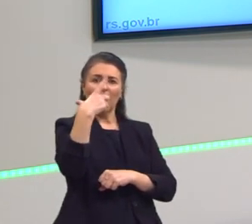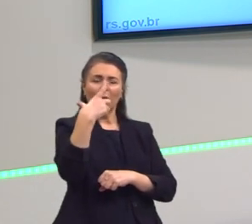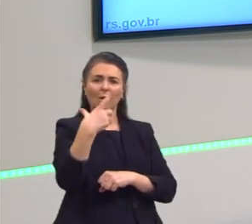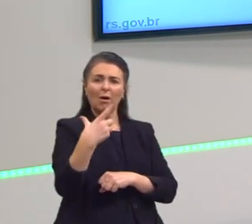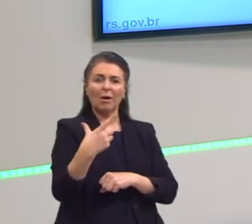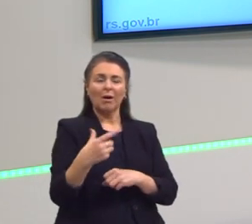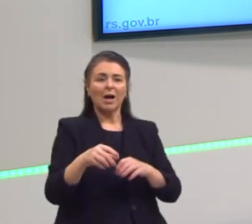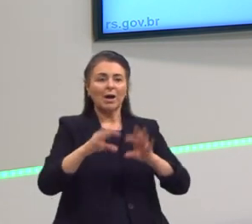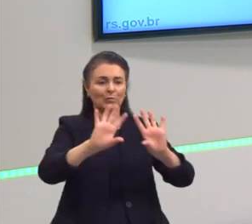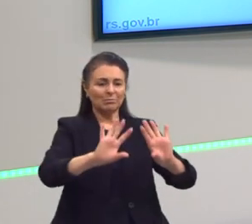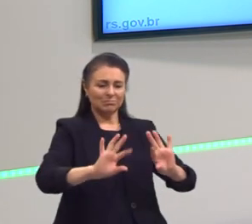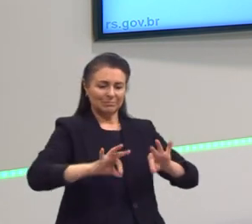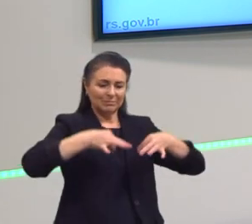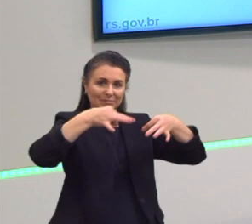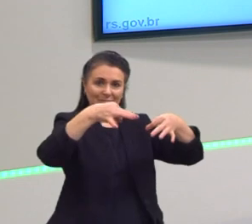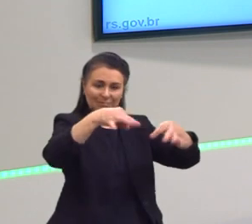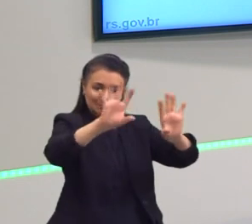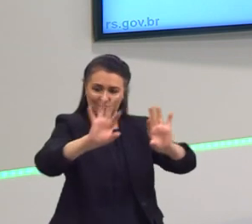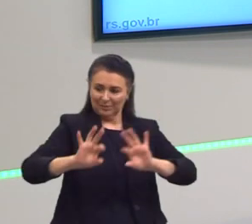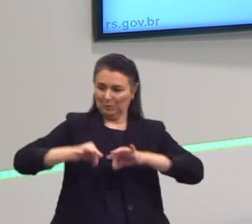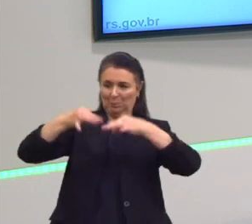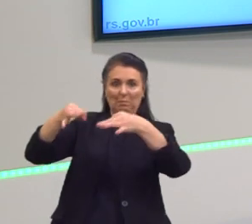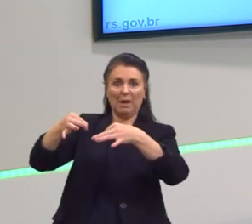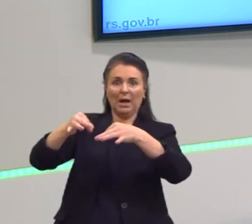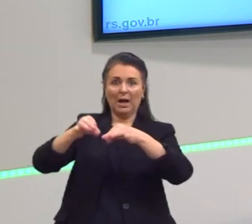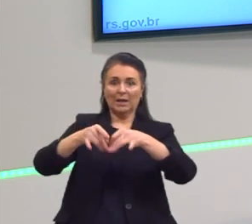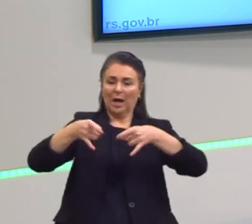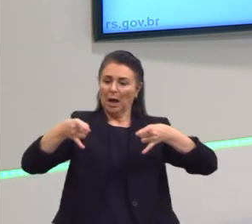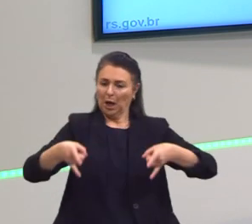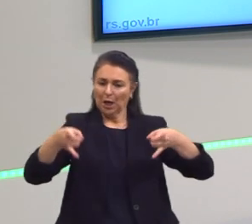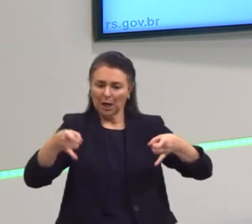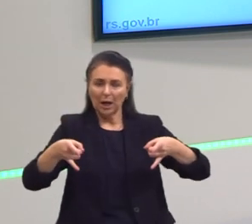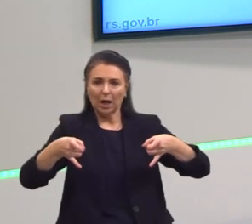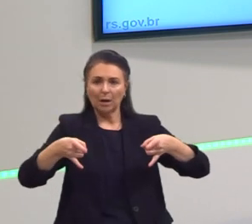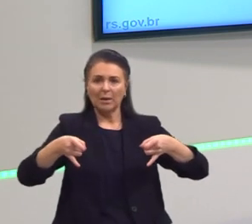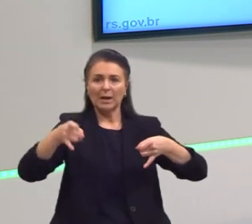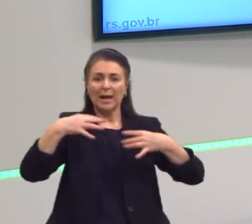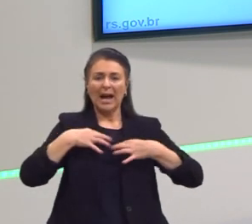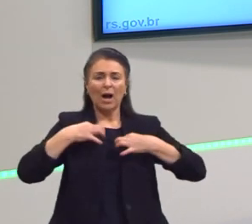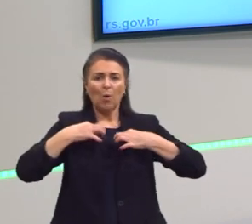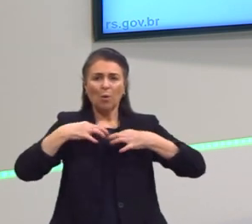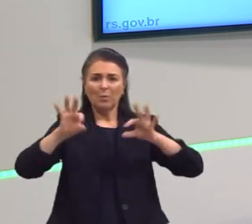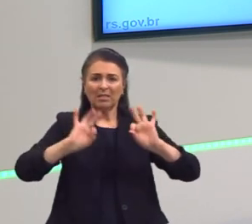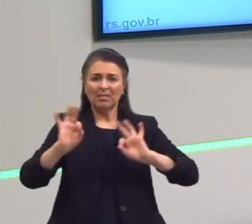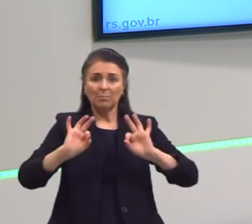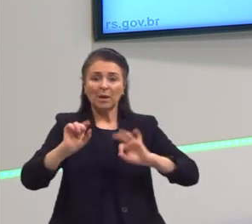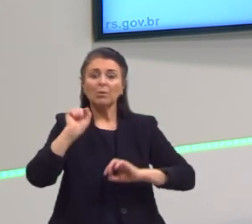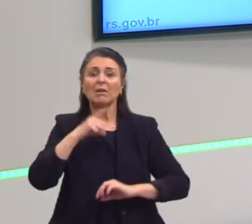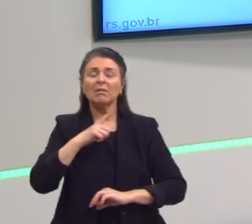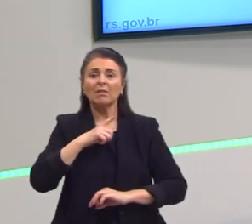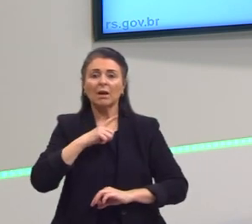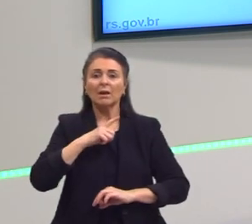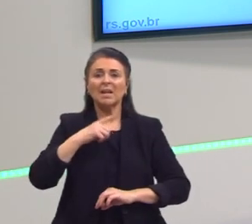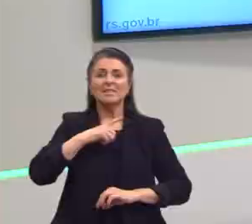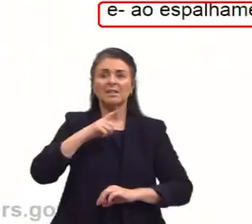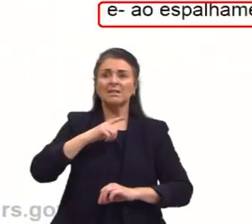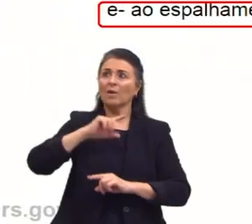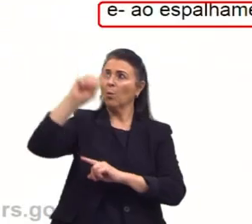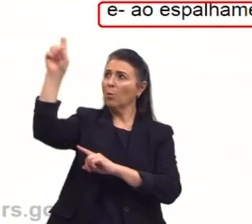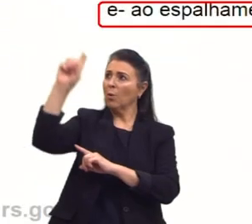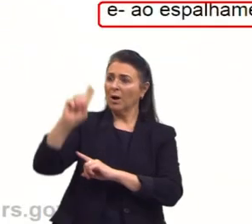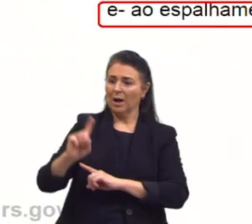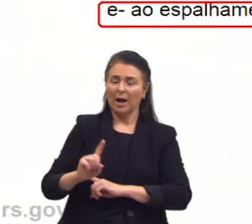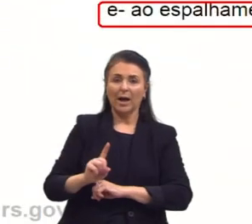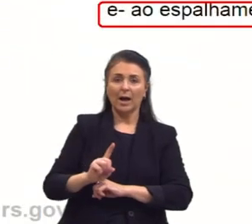vamos estender a nossa cama, sacudir as roupas de cama e roupas de inverno, e o que vai acontecer? Se tiver um raio de